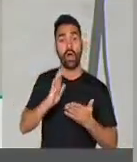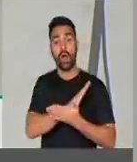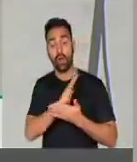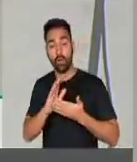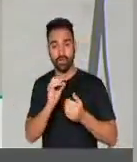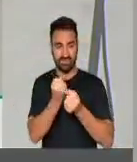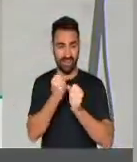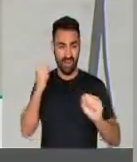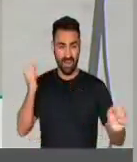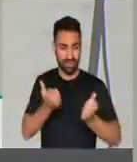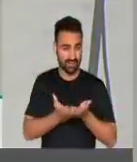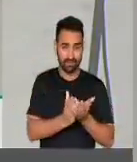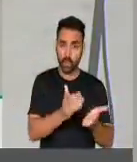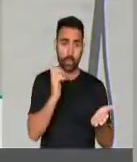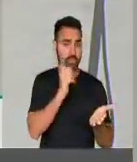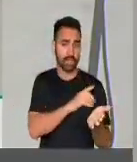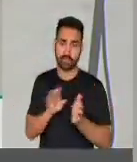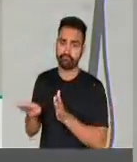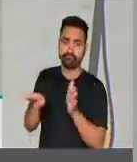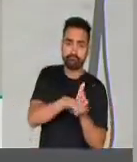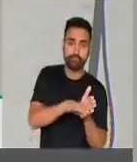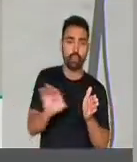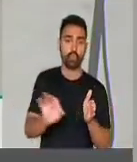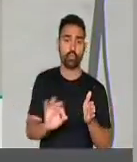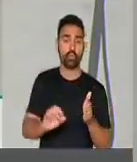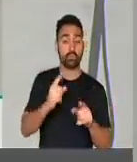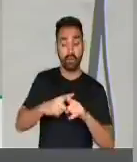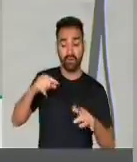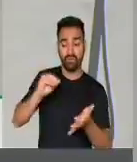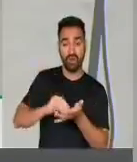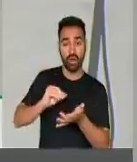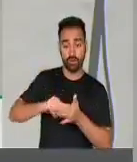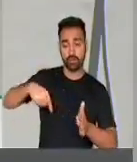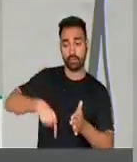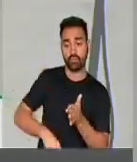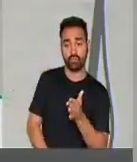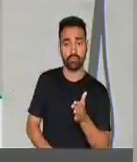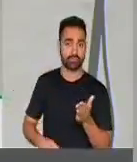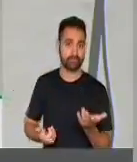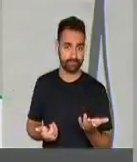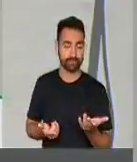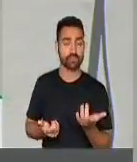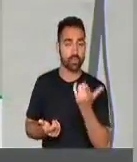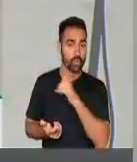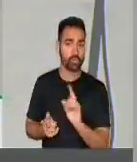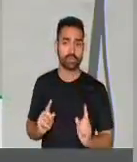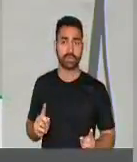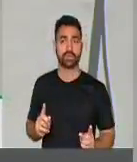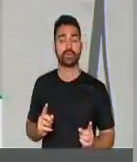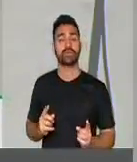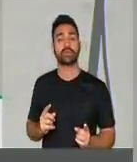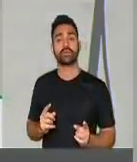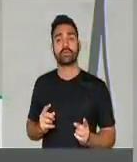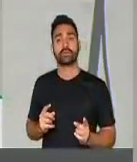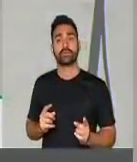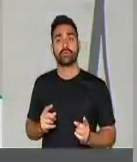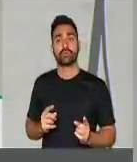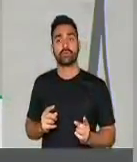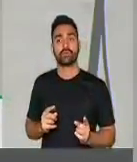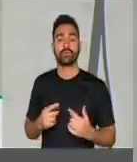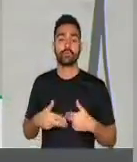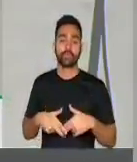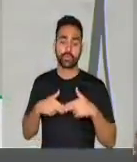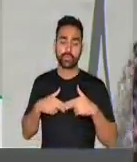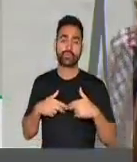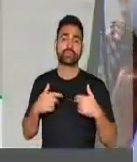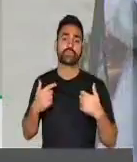de grande calado, em falta desta profundidade, de ali atracar e promover, portanto, transporte de cargas.